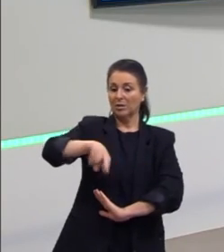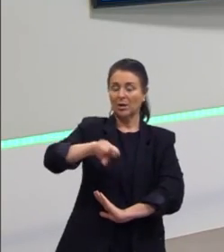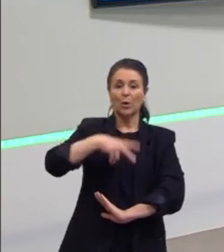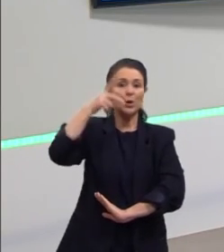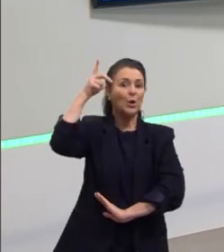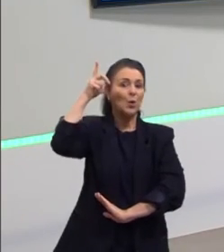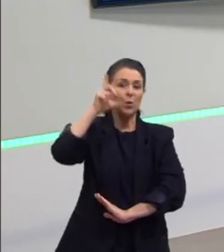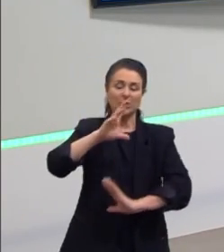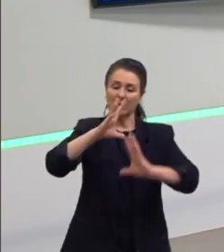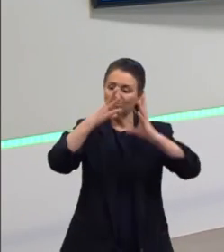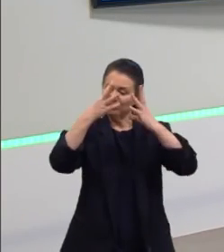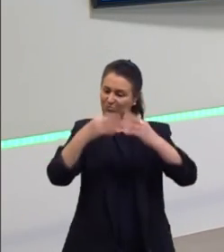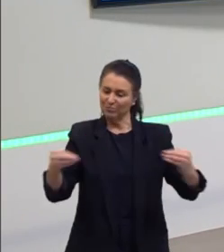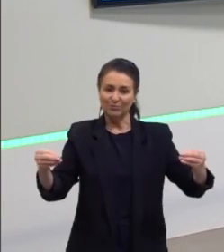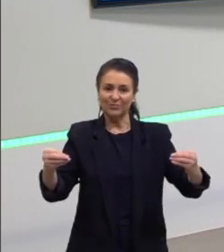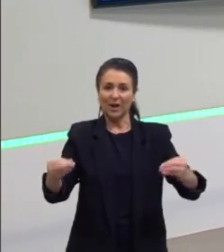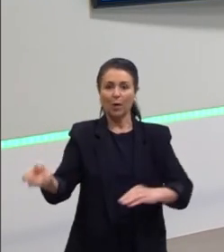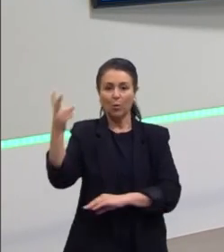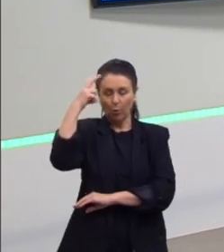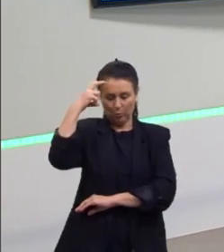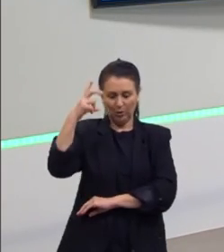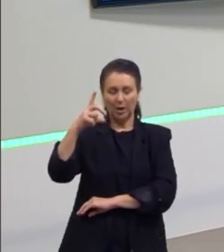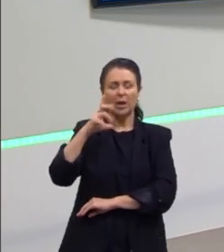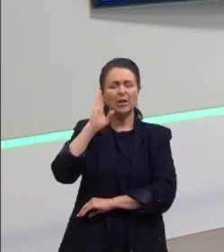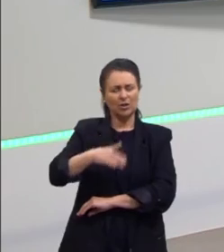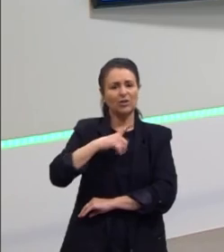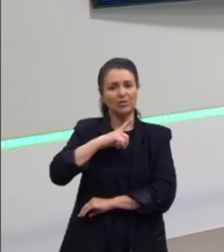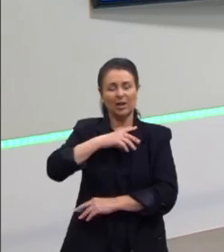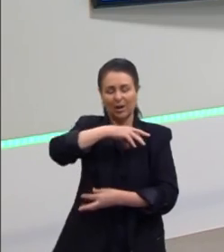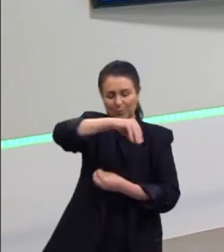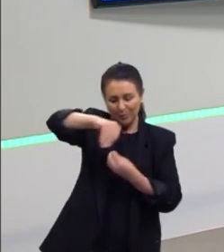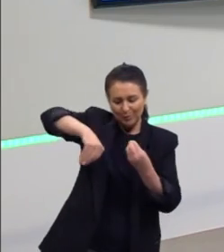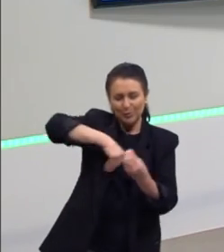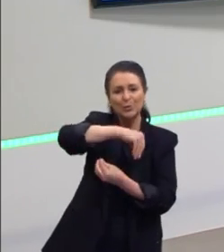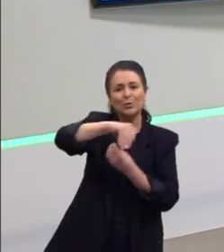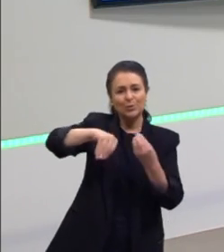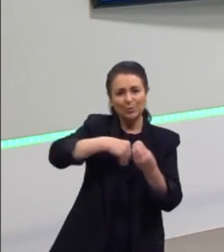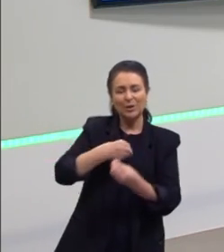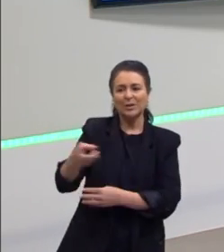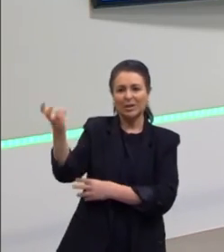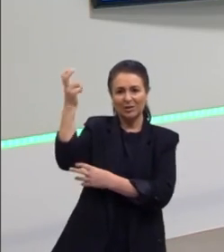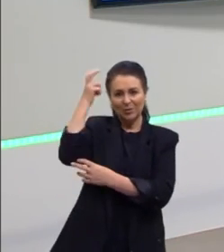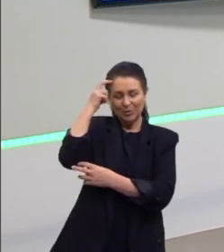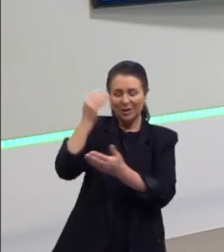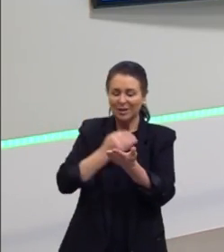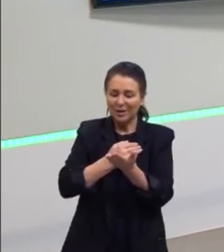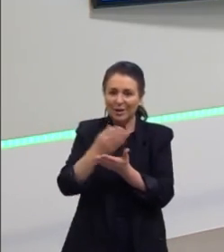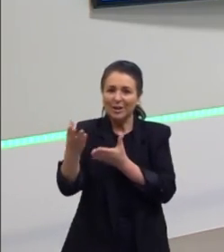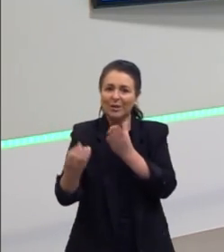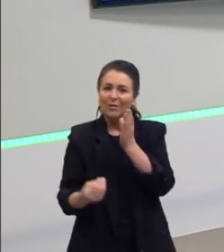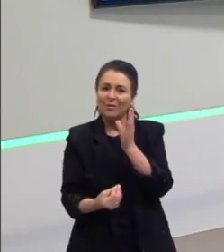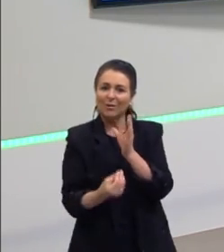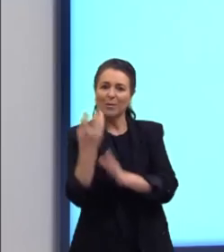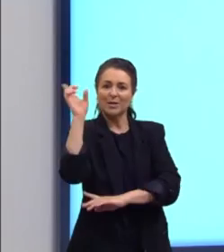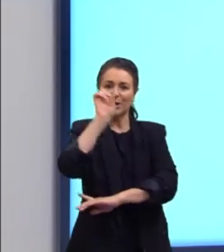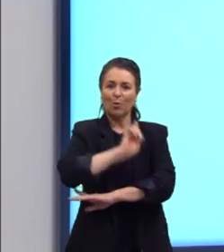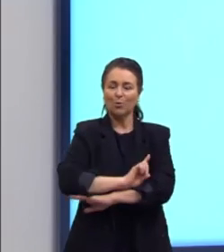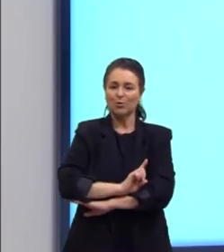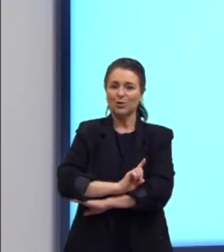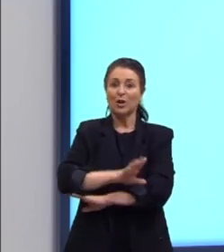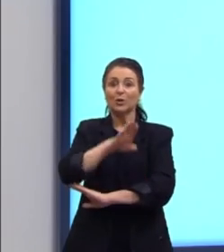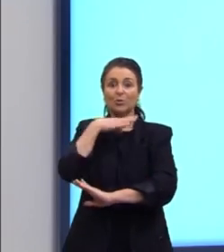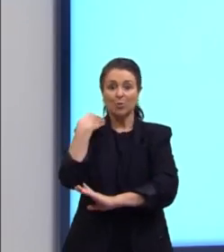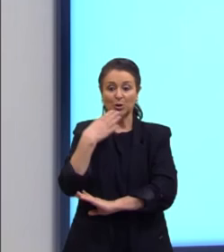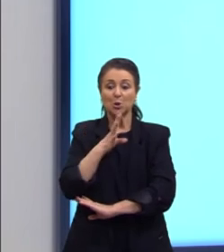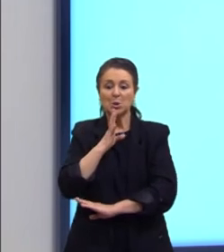derrubar essa cultura que já existia aqui, então ela mescla, mescla essa cultura e nasce, então, o Dia dos Mortos como nós conhecemos